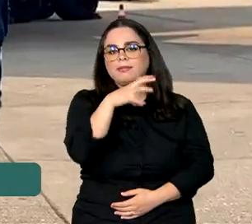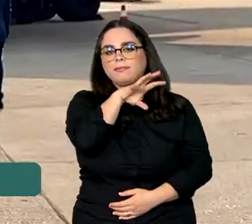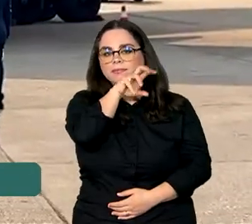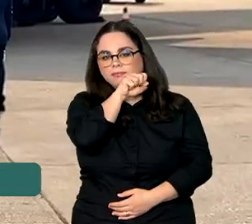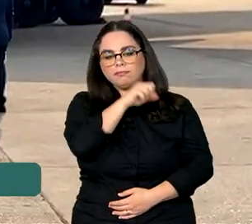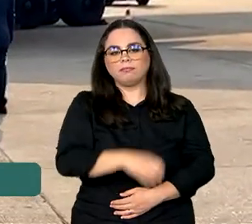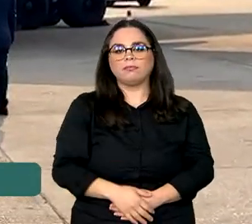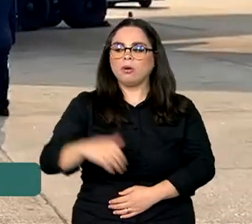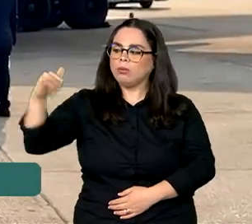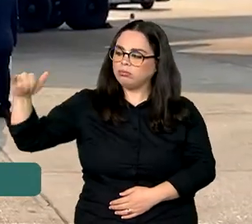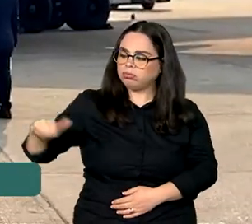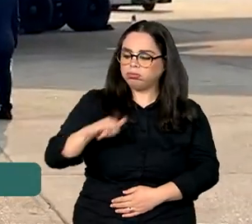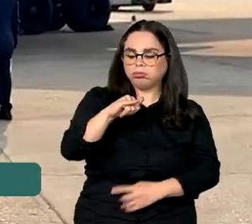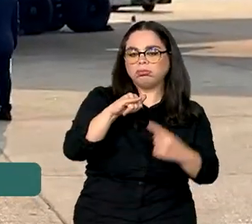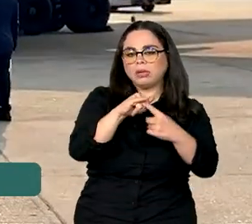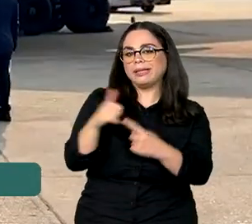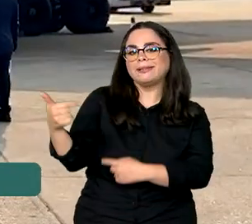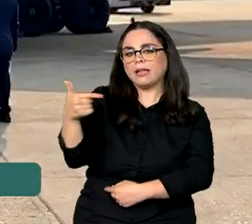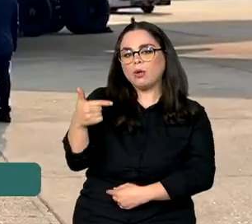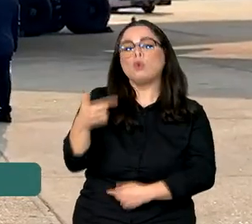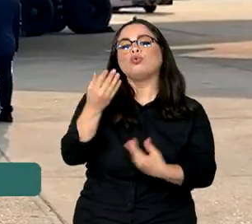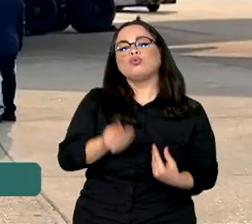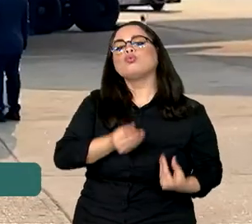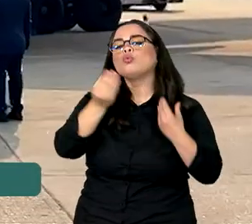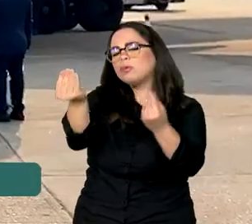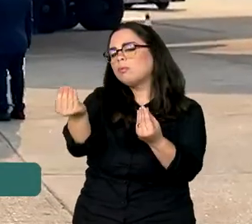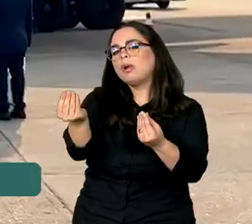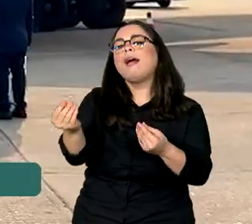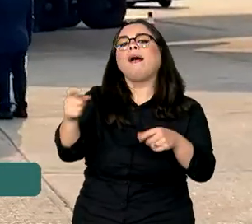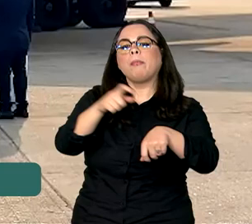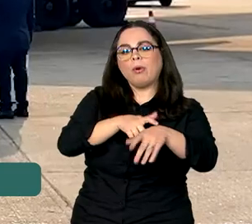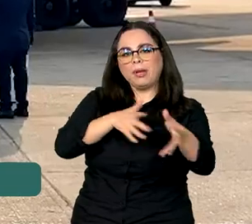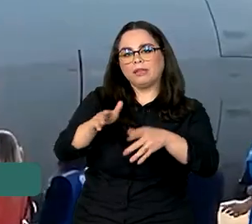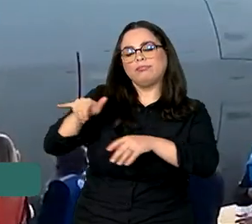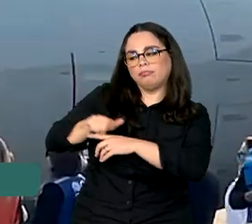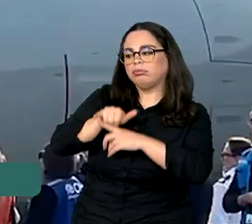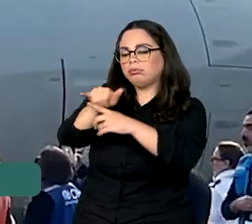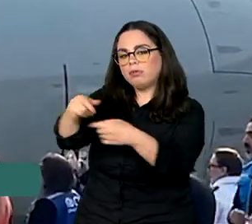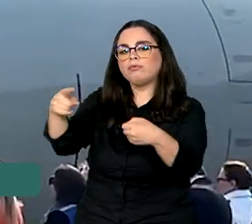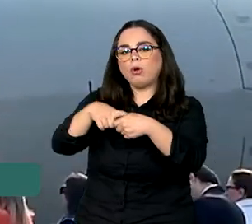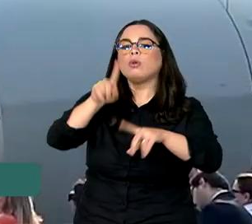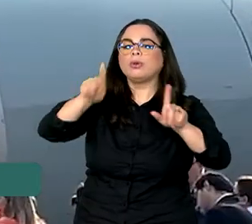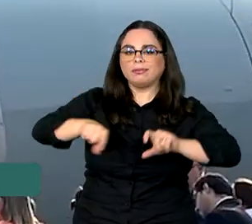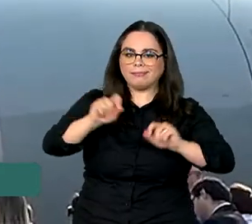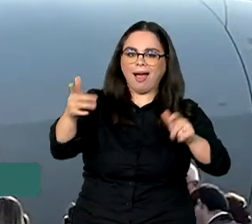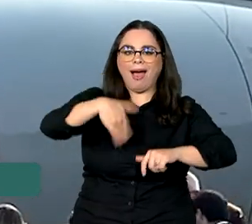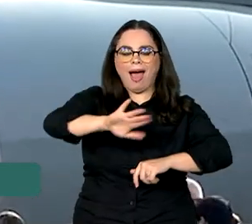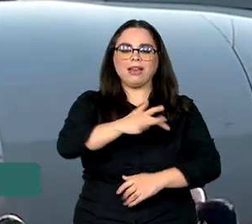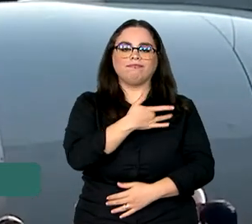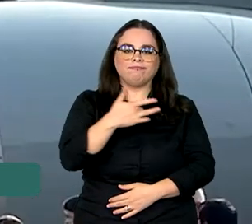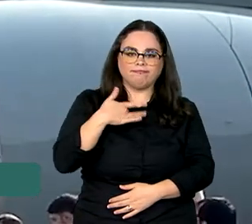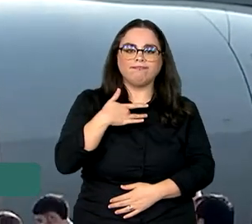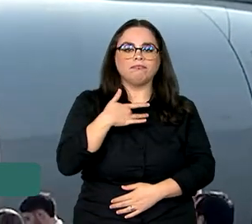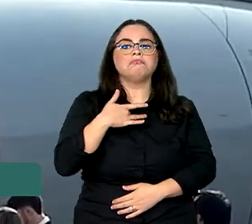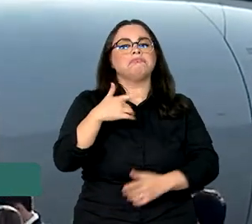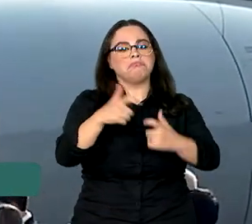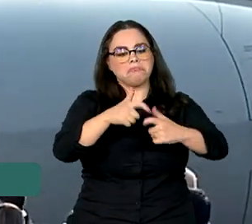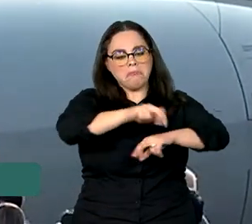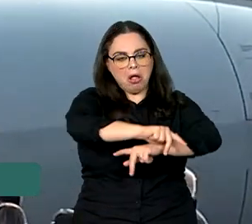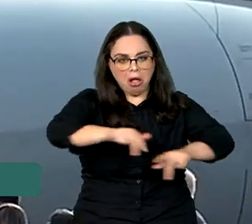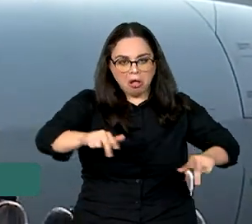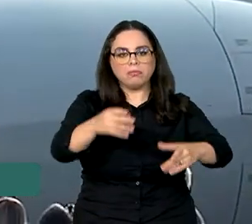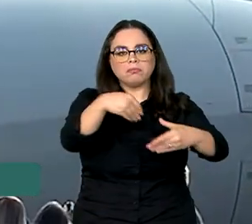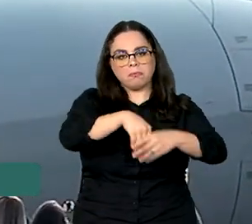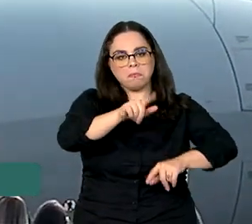aeronave deste segundo voo levou ao Líbano doação humanitária brasileira de insumos médico-hospitalares solicitados pelas